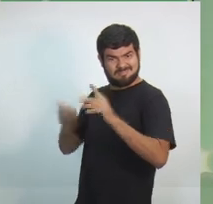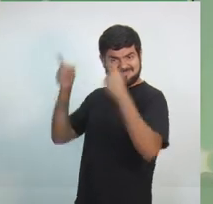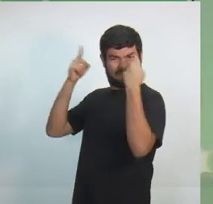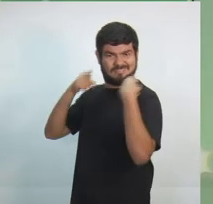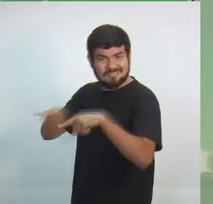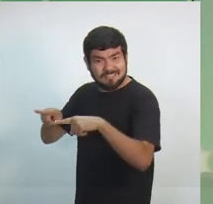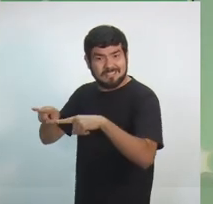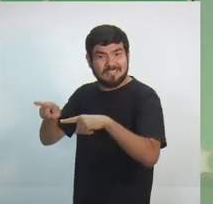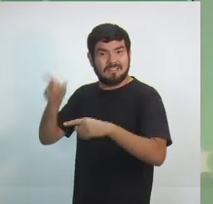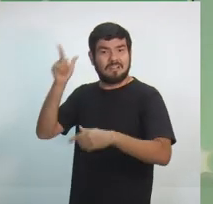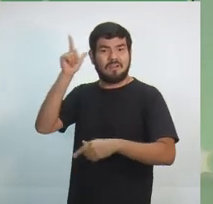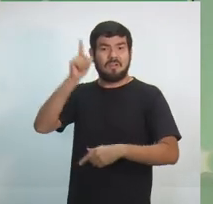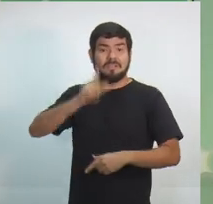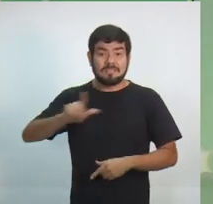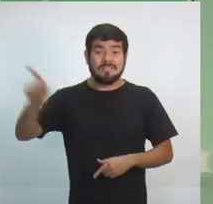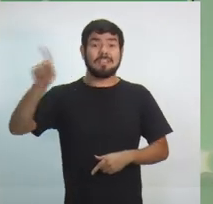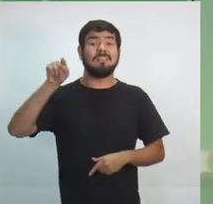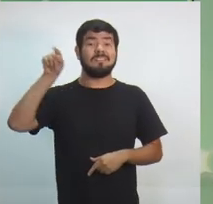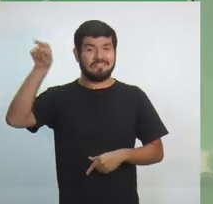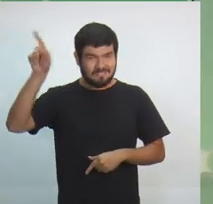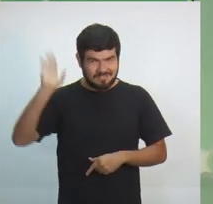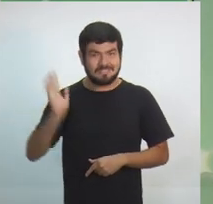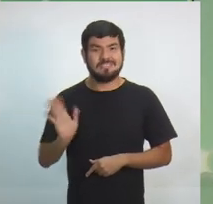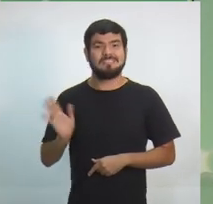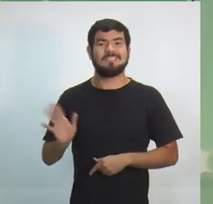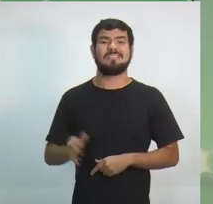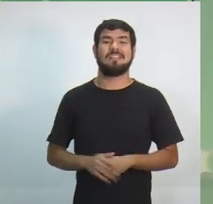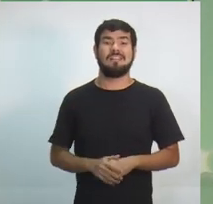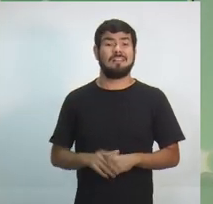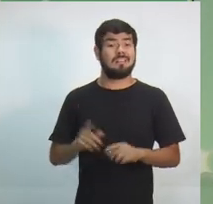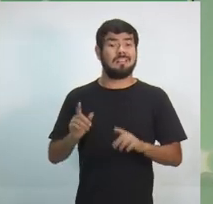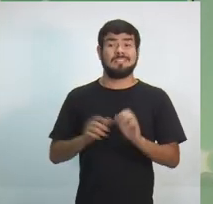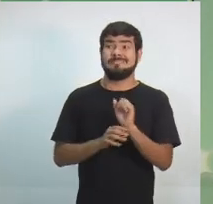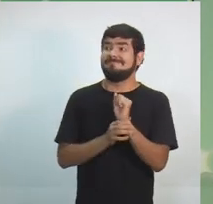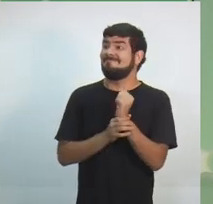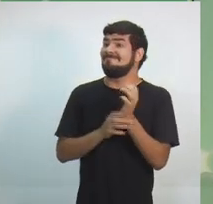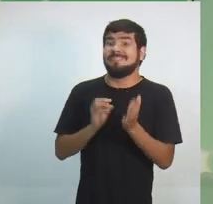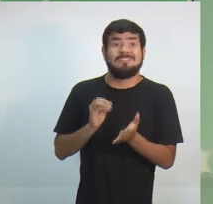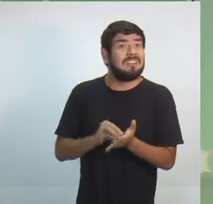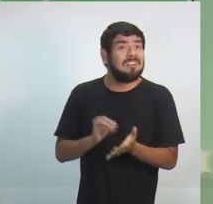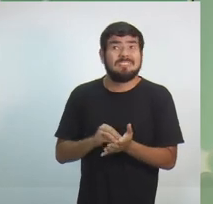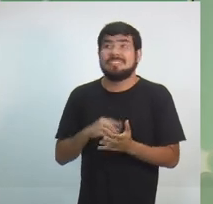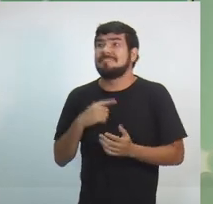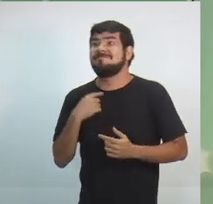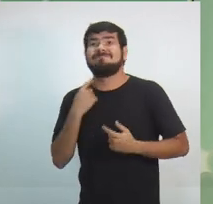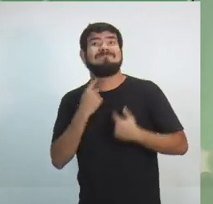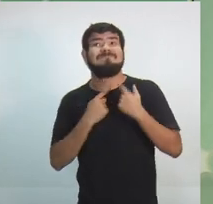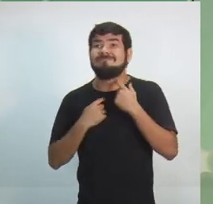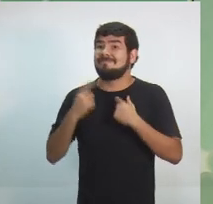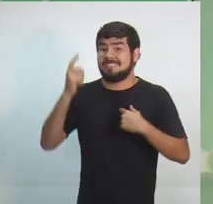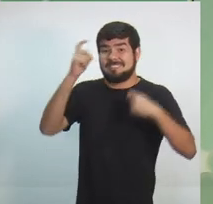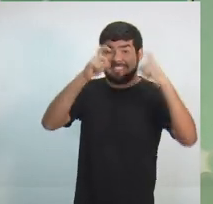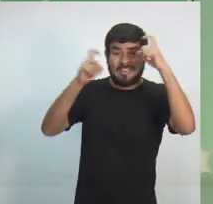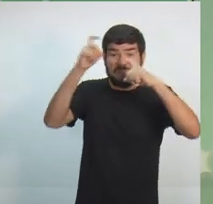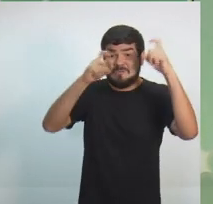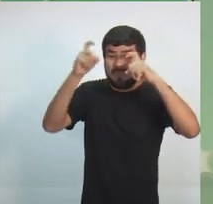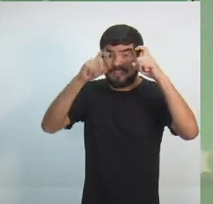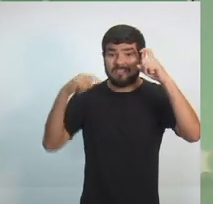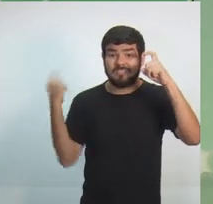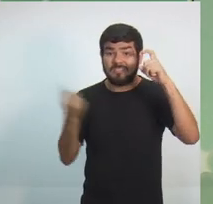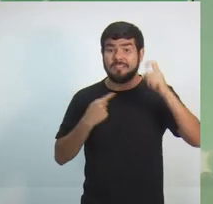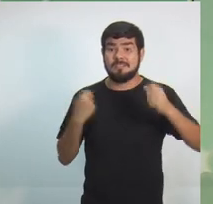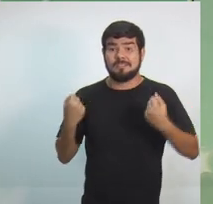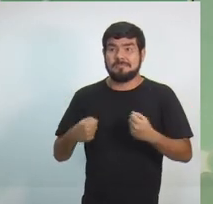isso. Essa insegurança deixa de atrair novas empresas. Isso é preocupante para todos nós. Precisamos estar